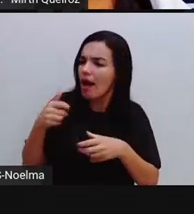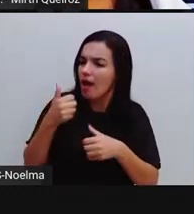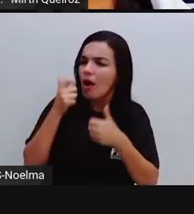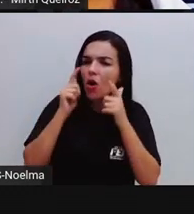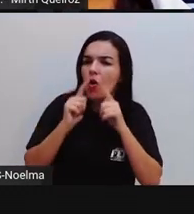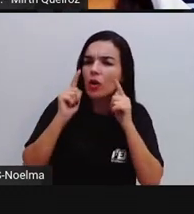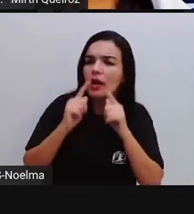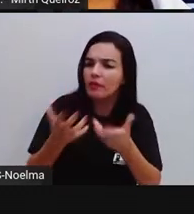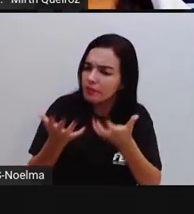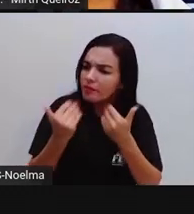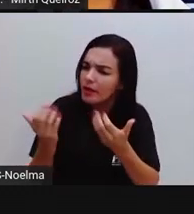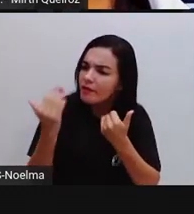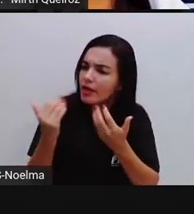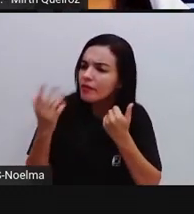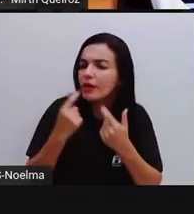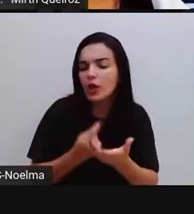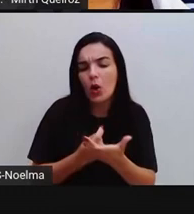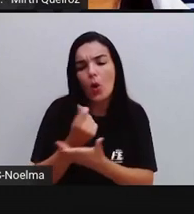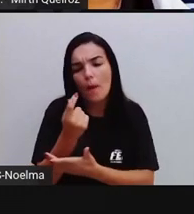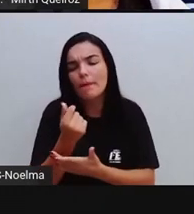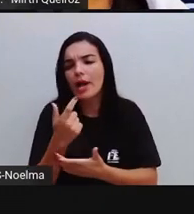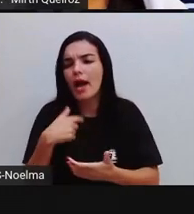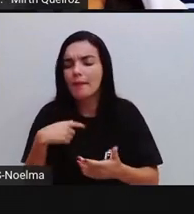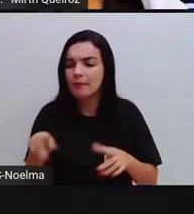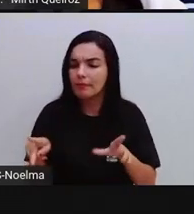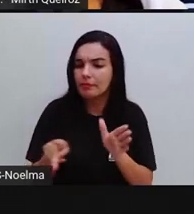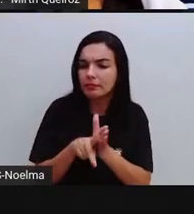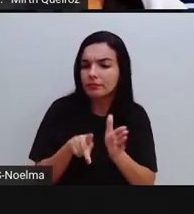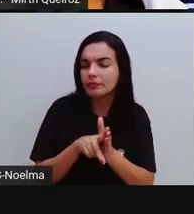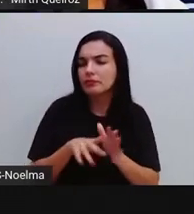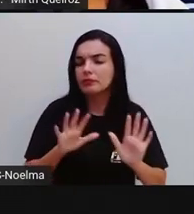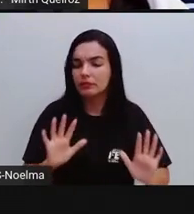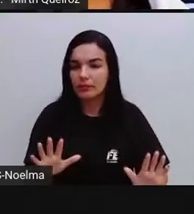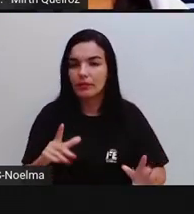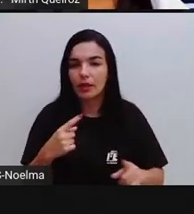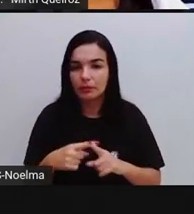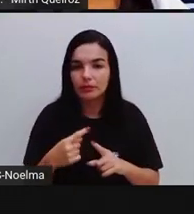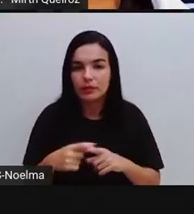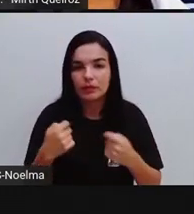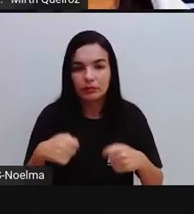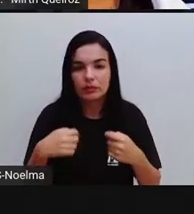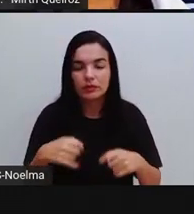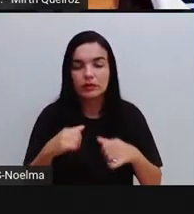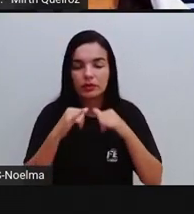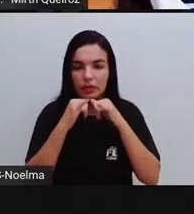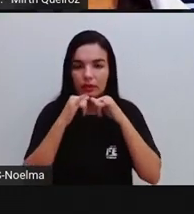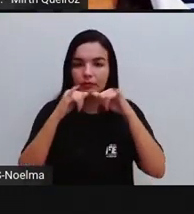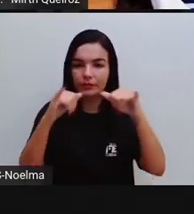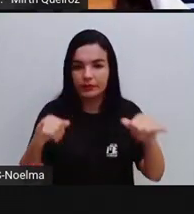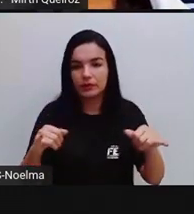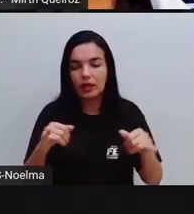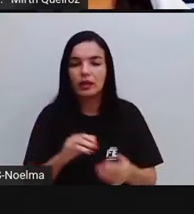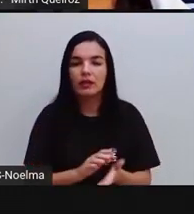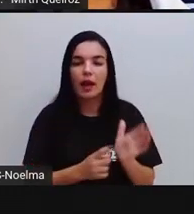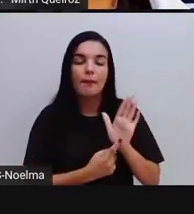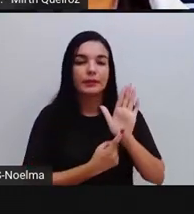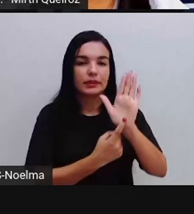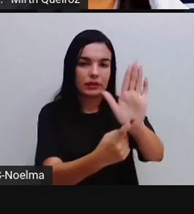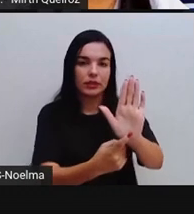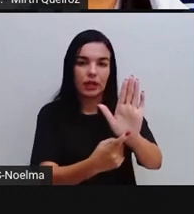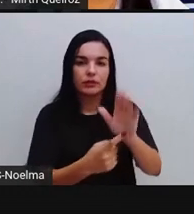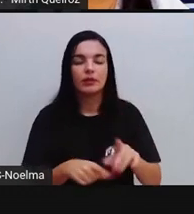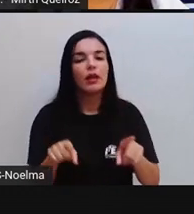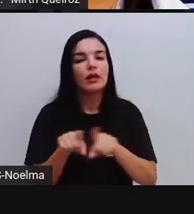a adquirirem este produto, serviço, né, a esse serviço que está sendo ali apresentado. E